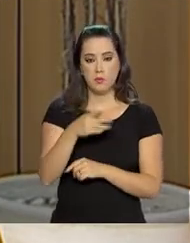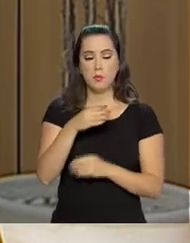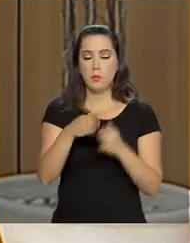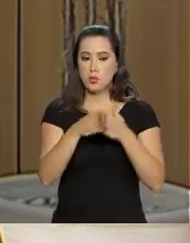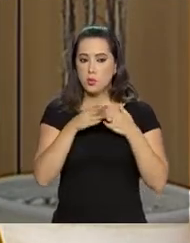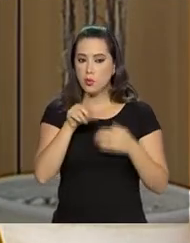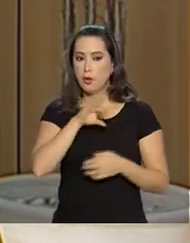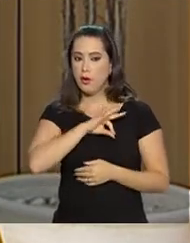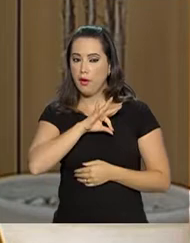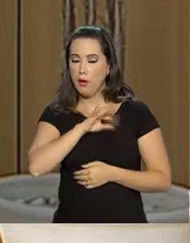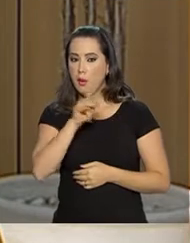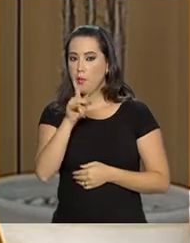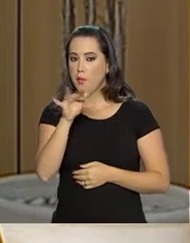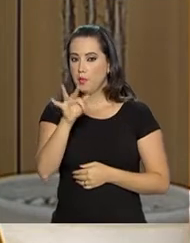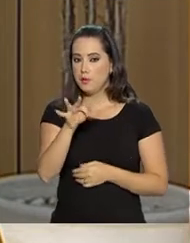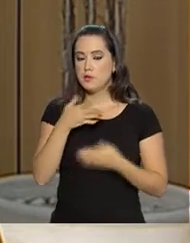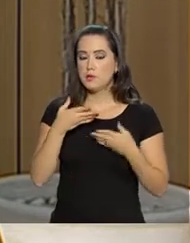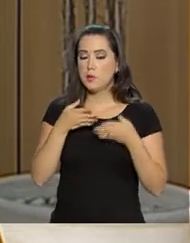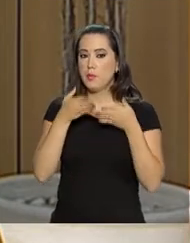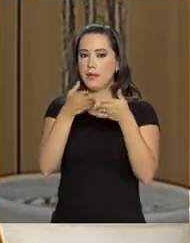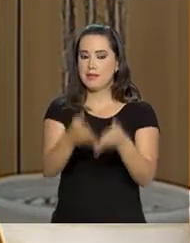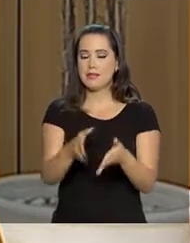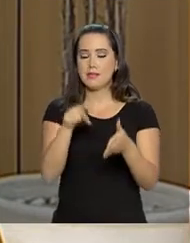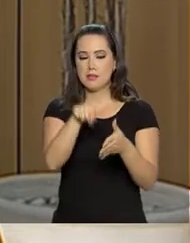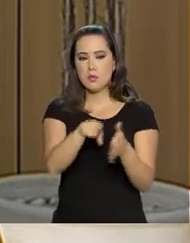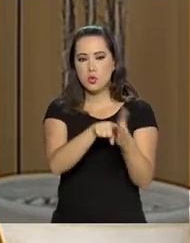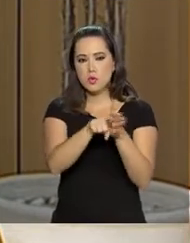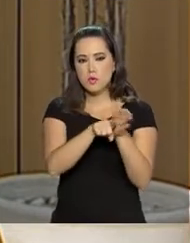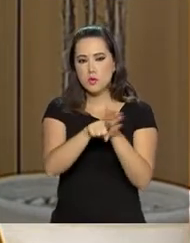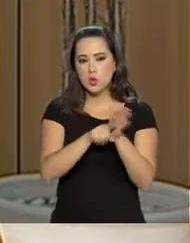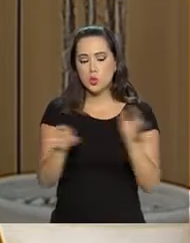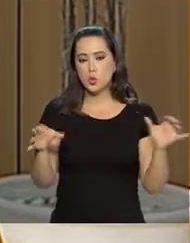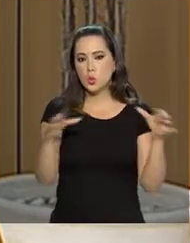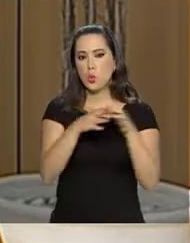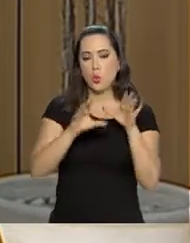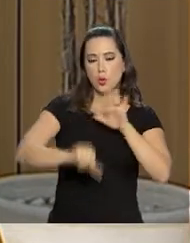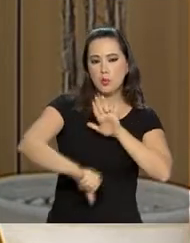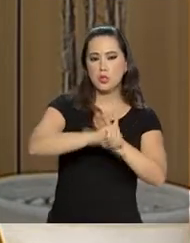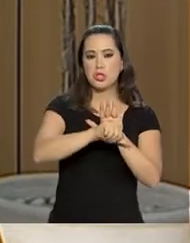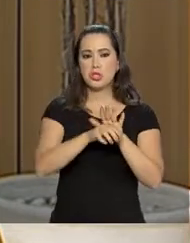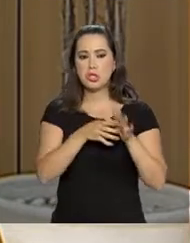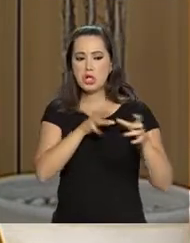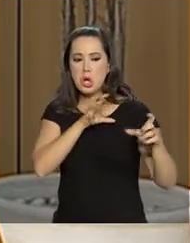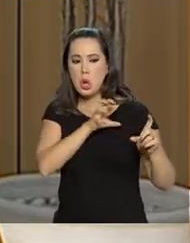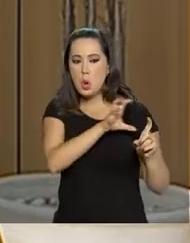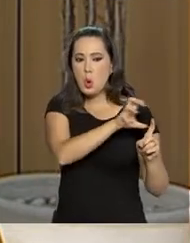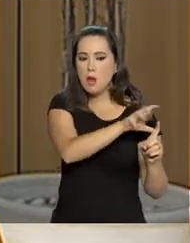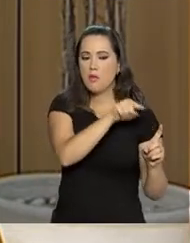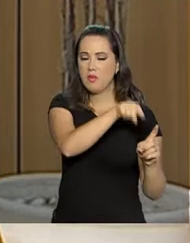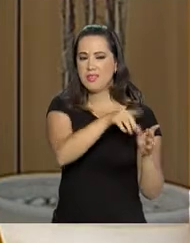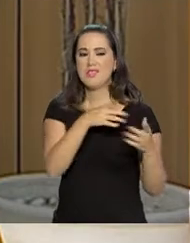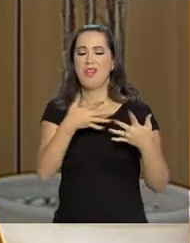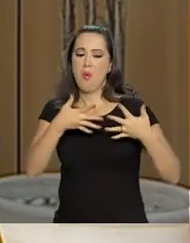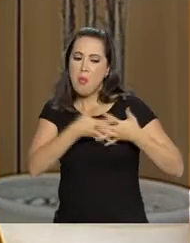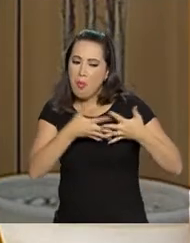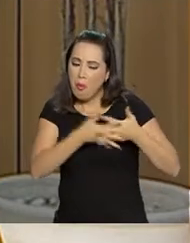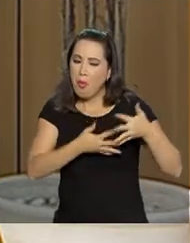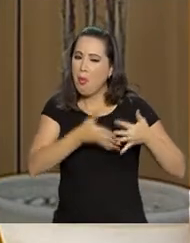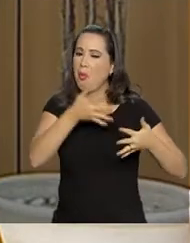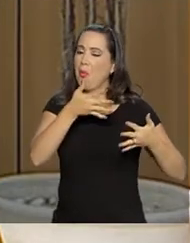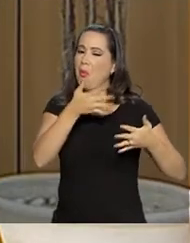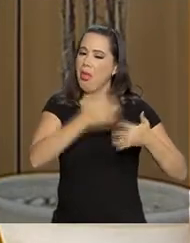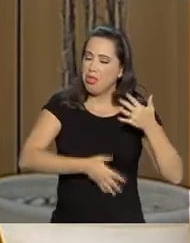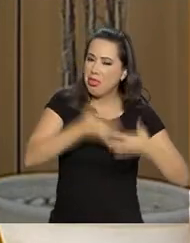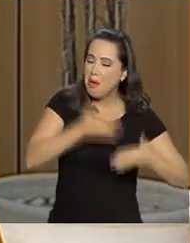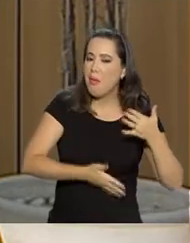participe de uma investigação da existência de uma organização criminosa que estaria atrapalhando nas investigações das mortes da vereadora Marielle Franco